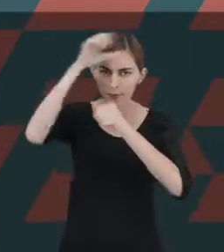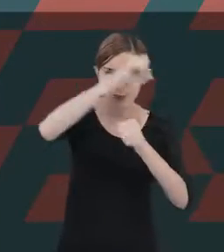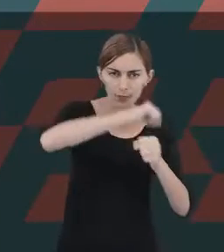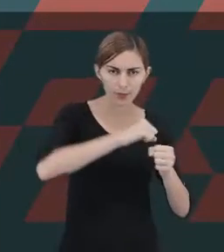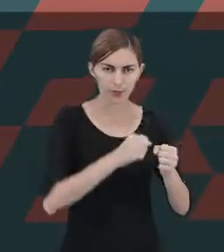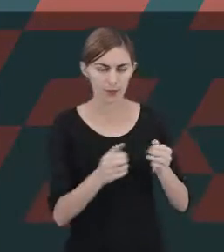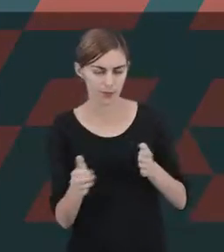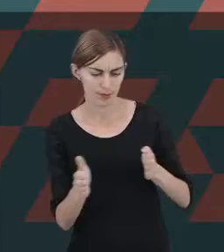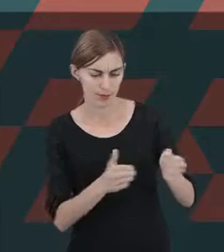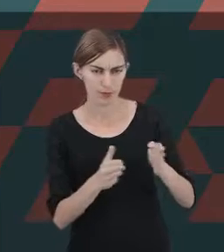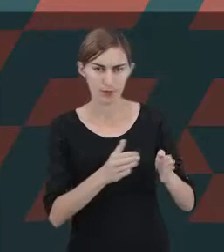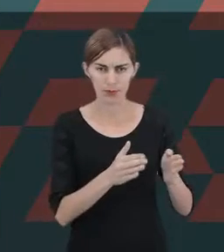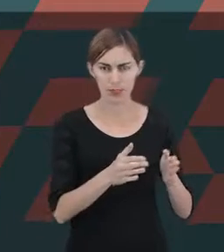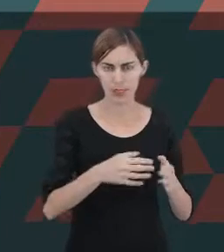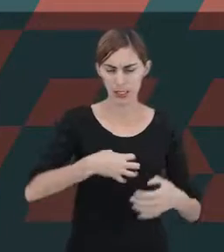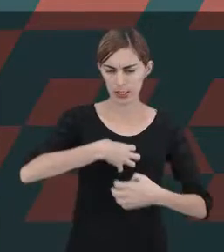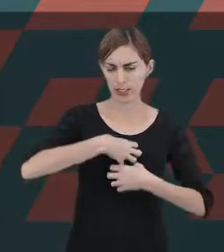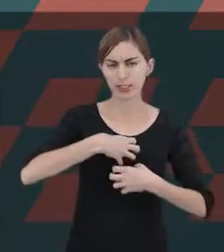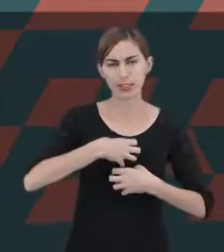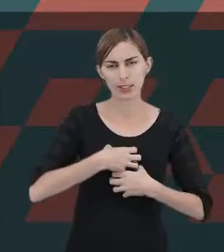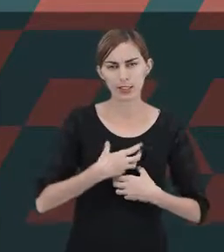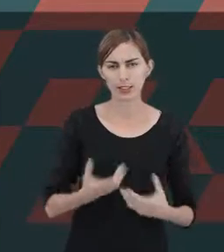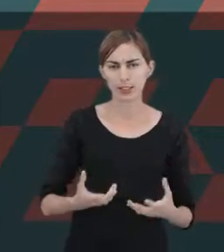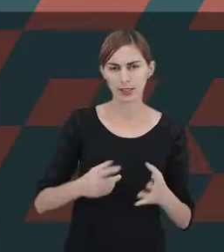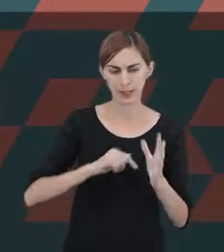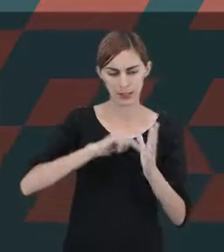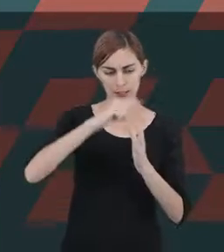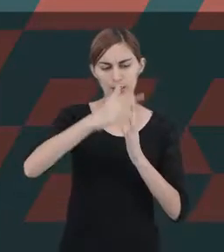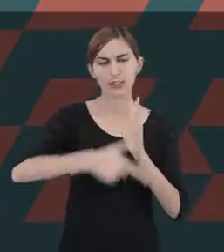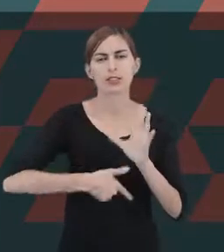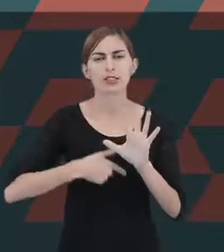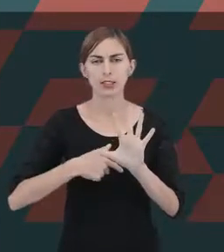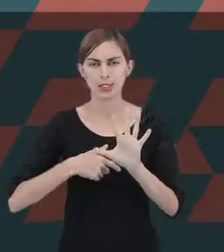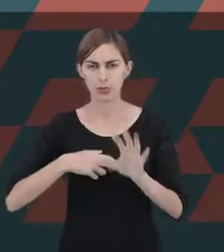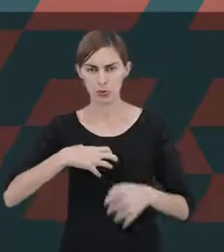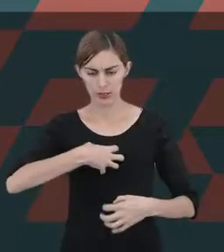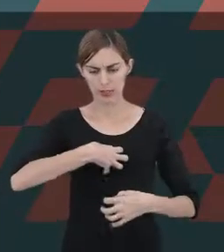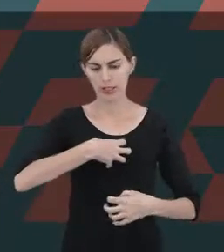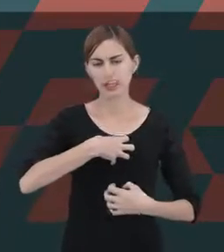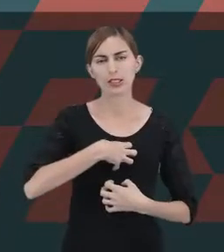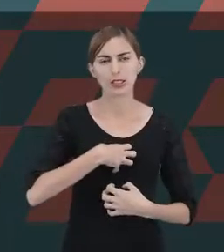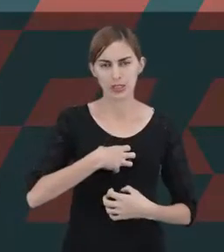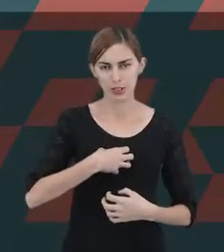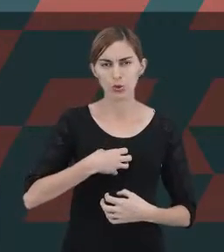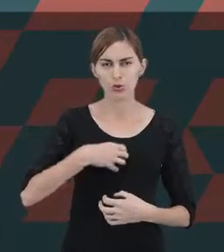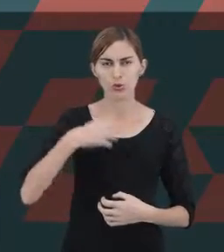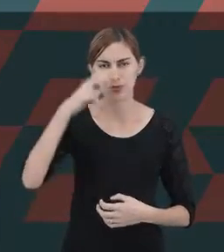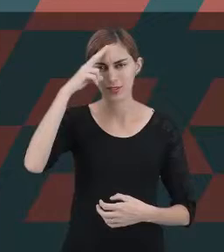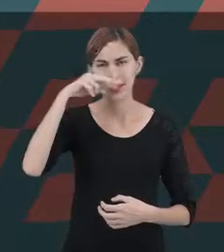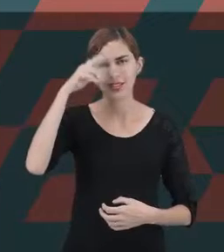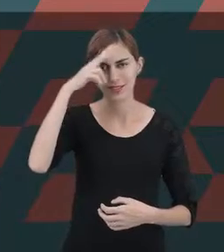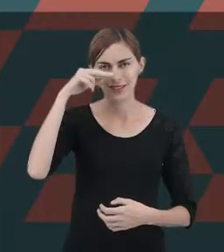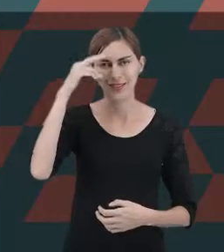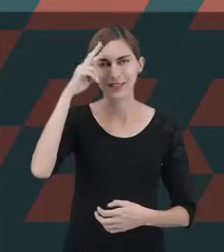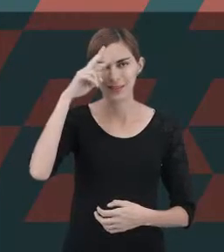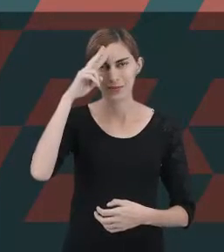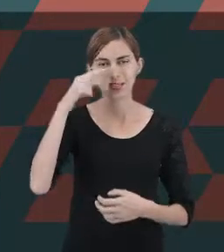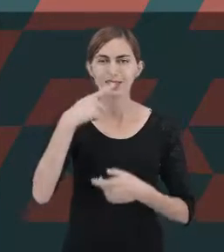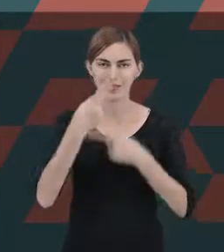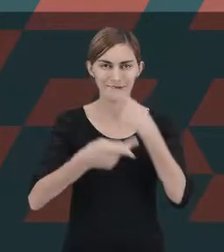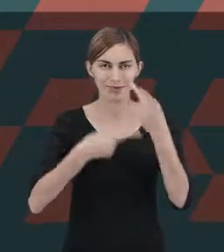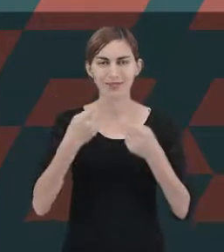seria do sentir, dos cinco sentidos, como você já deve ter ouvido falar, e como